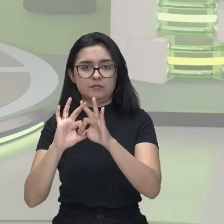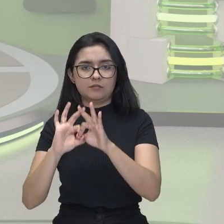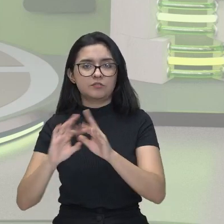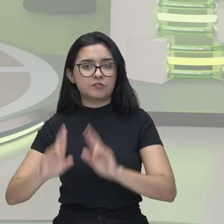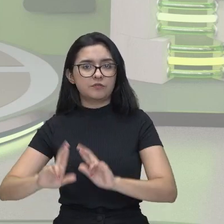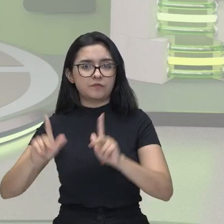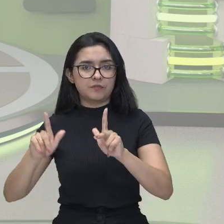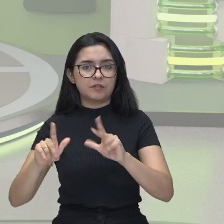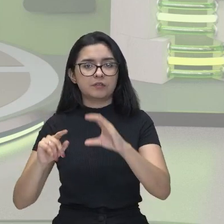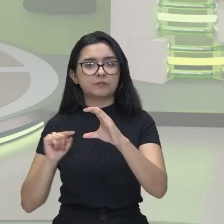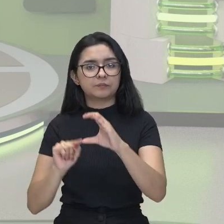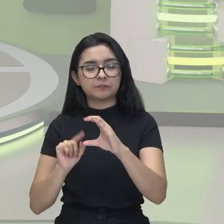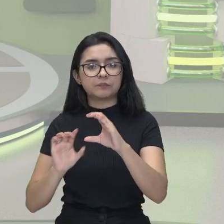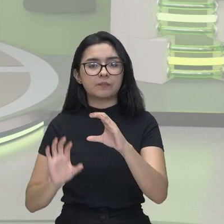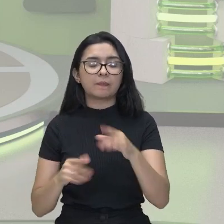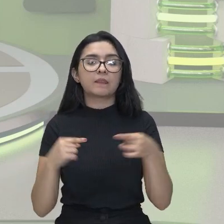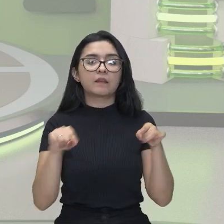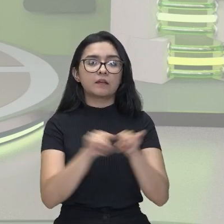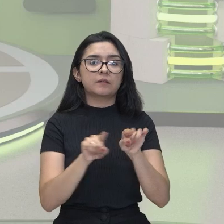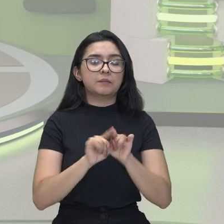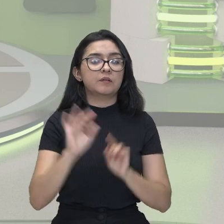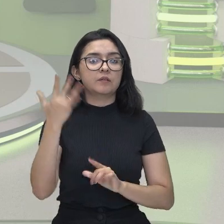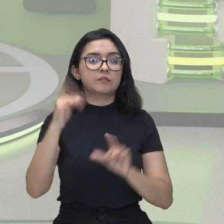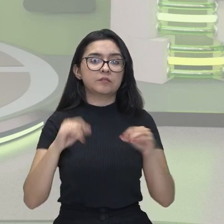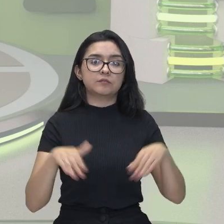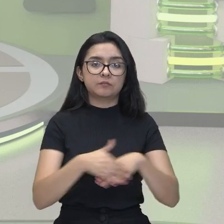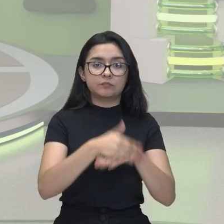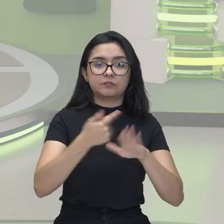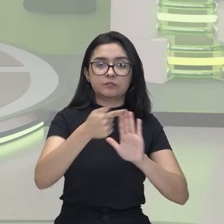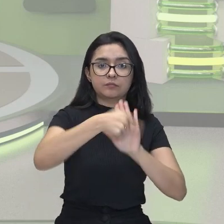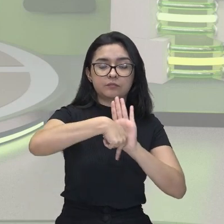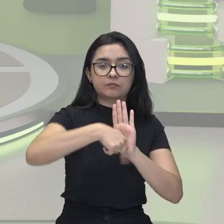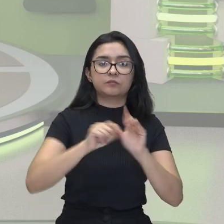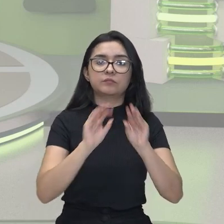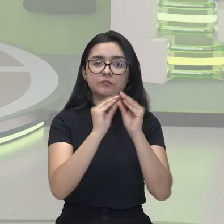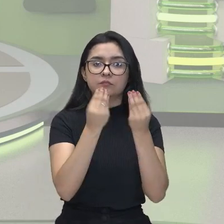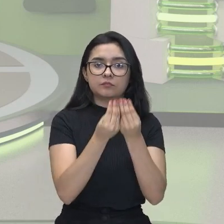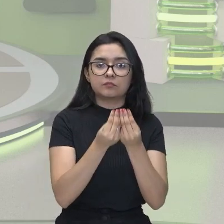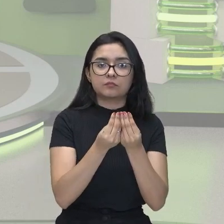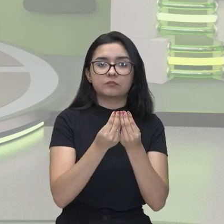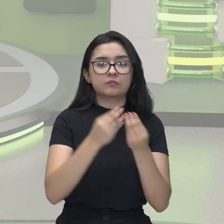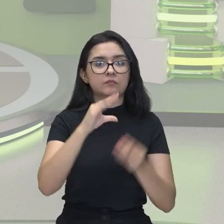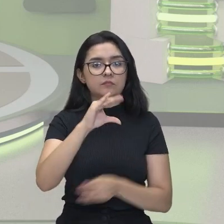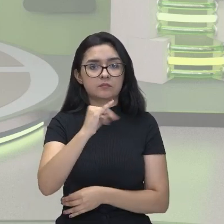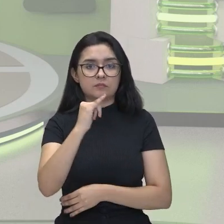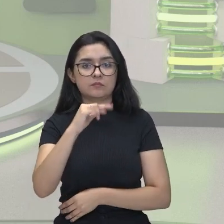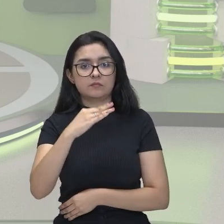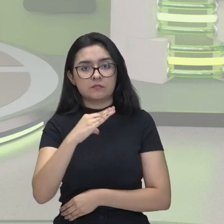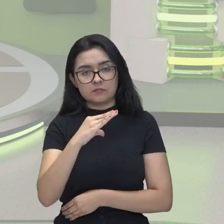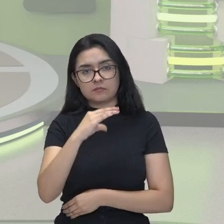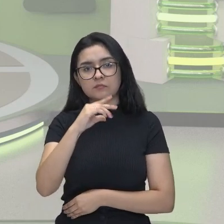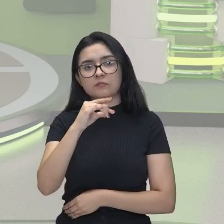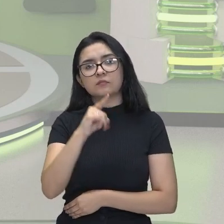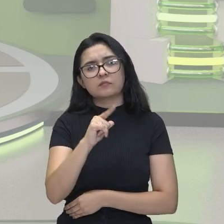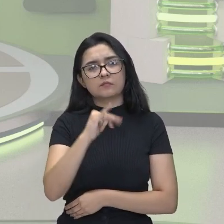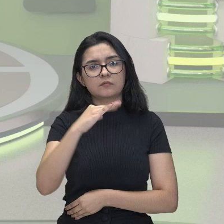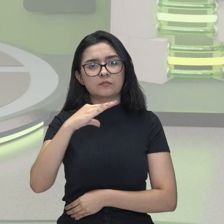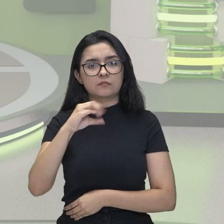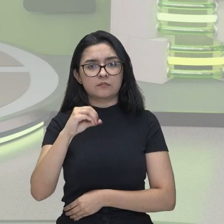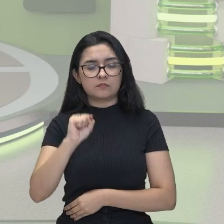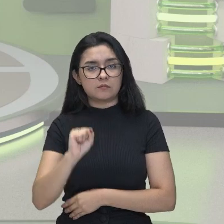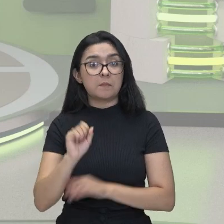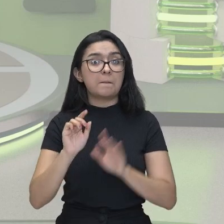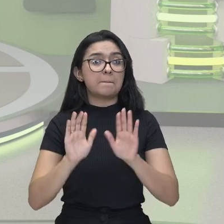ocorre isomeria geométrica em compostos cíclicos. Mas cuidado, não